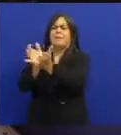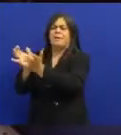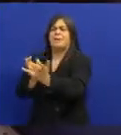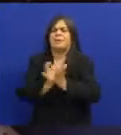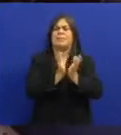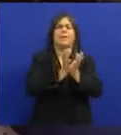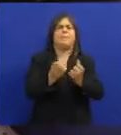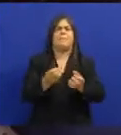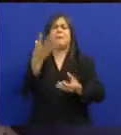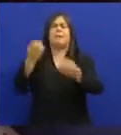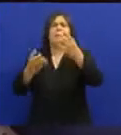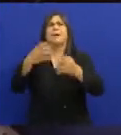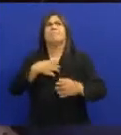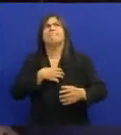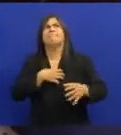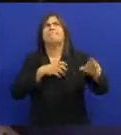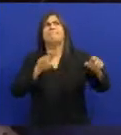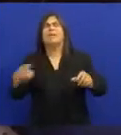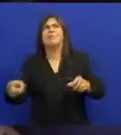Inspirados mesmo